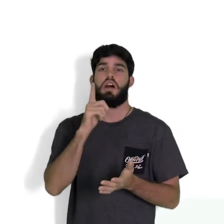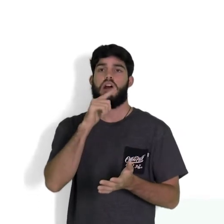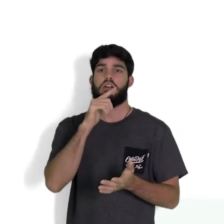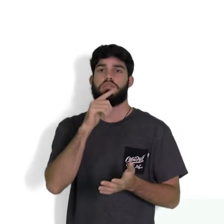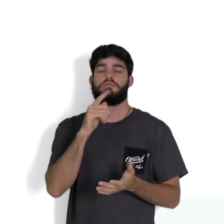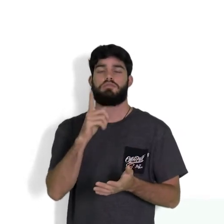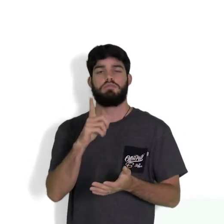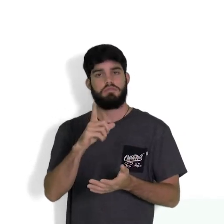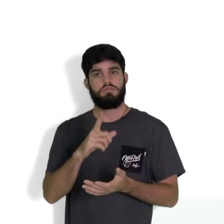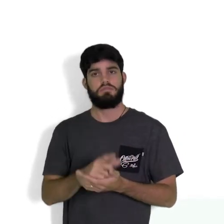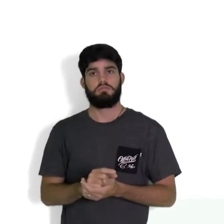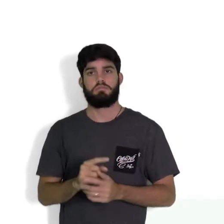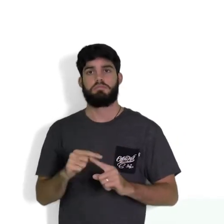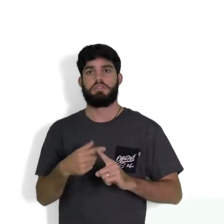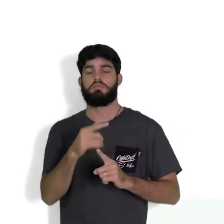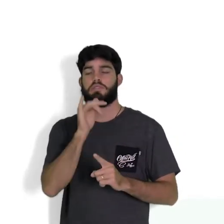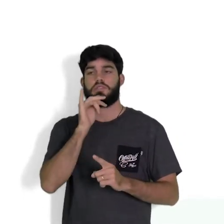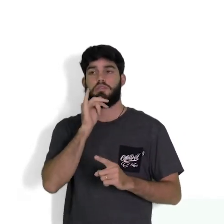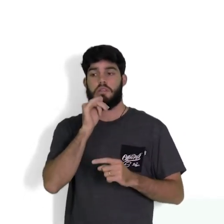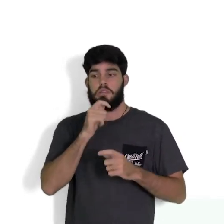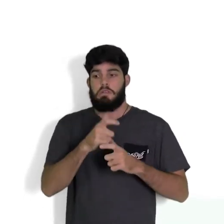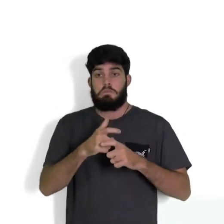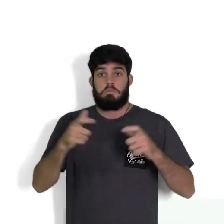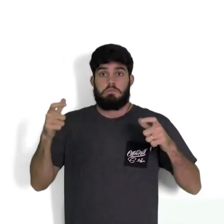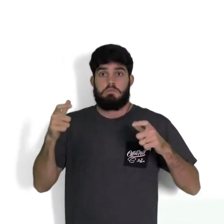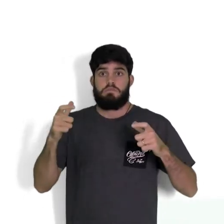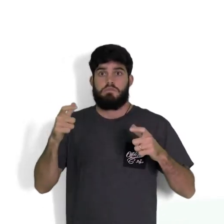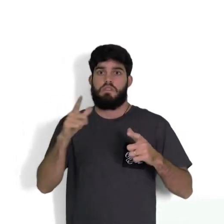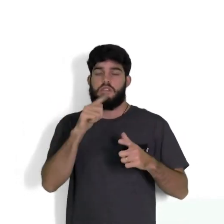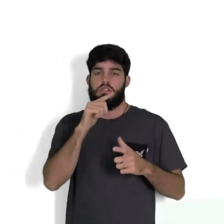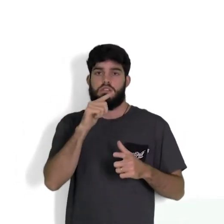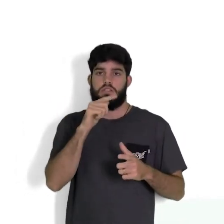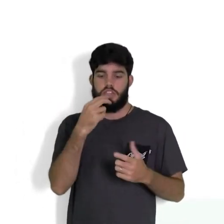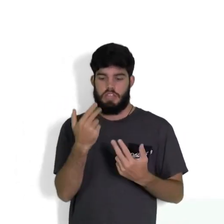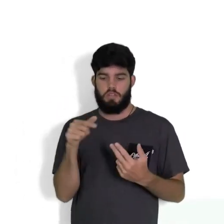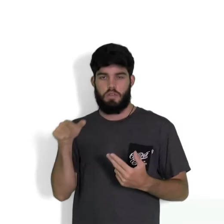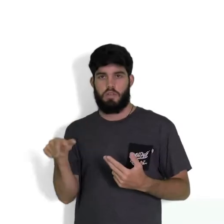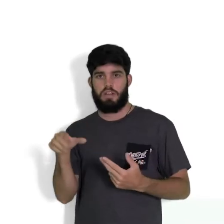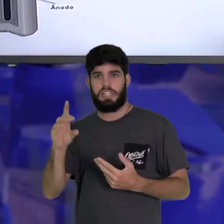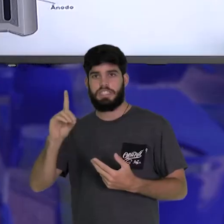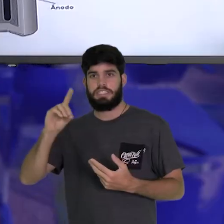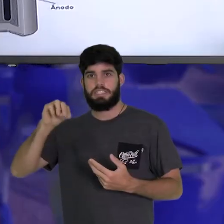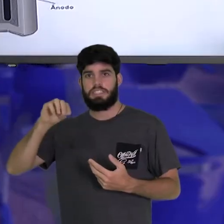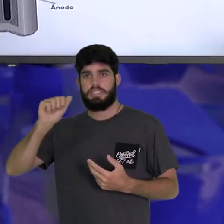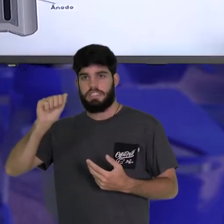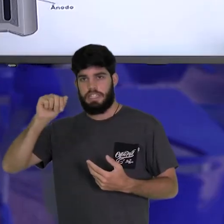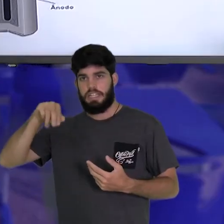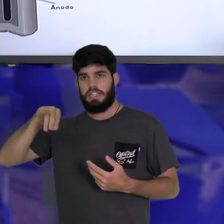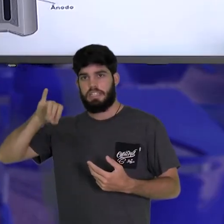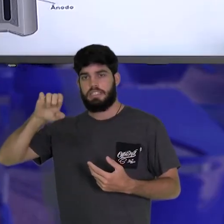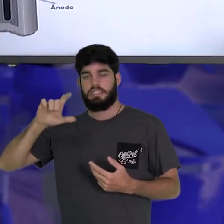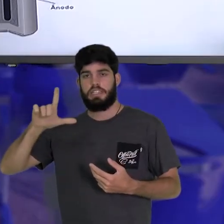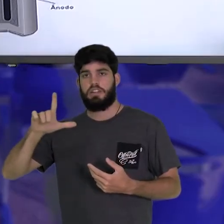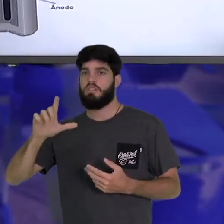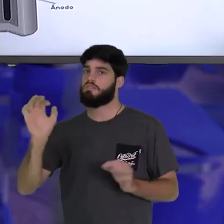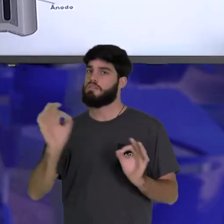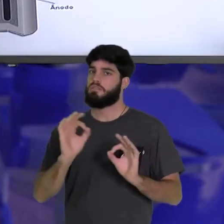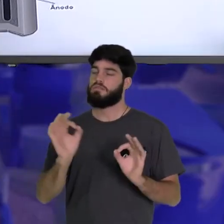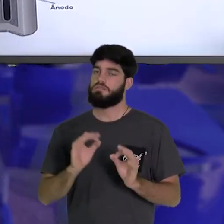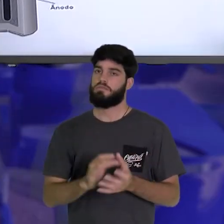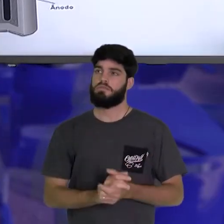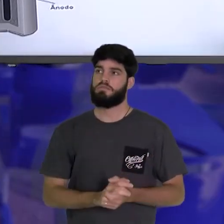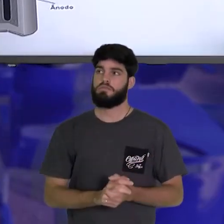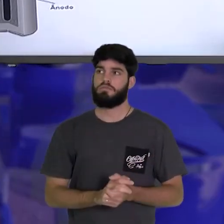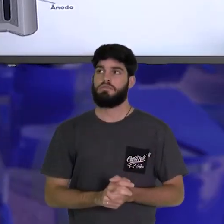úmido tem água, mas ela não tem tanta água como a pilha de Daniel. Lembra? Lembra? Então, vamos lá.